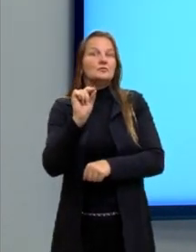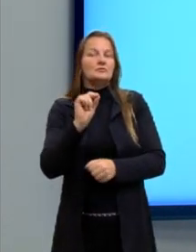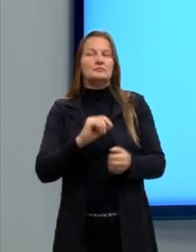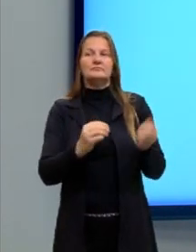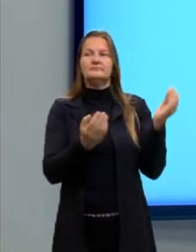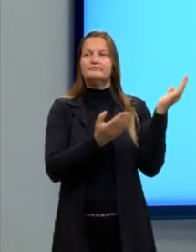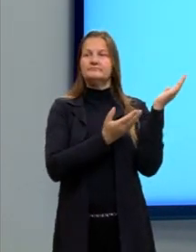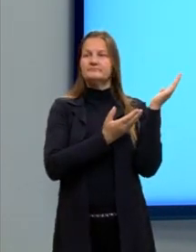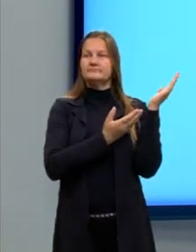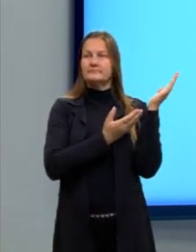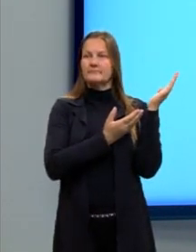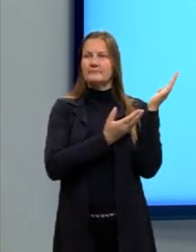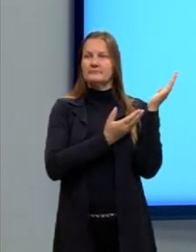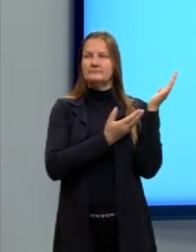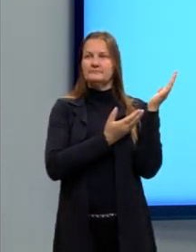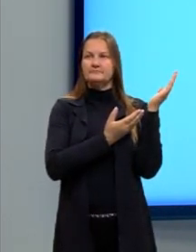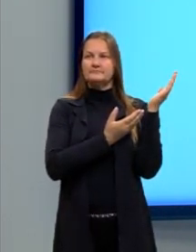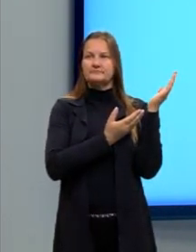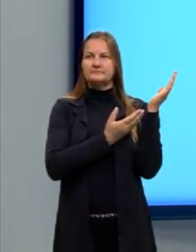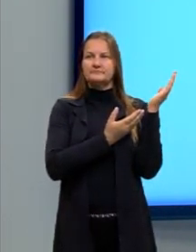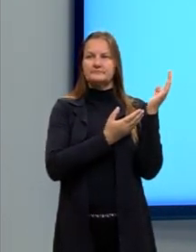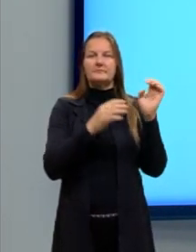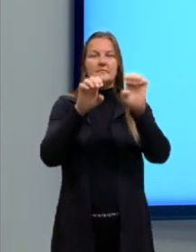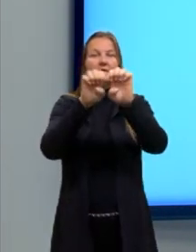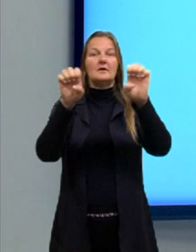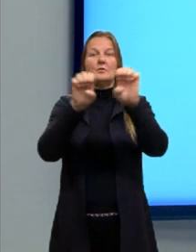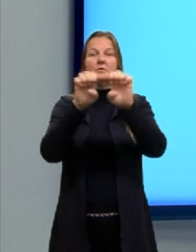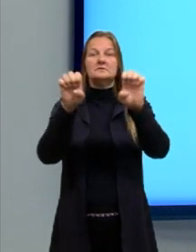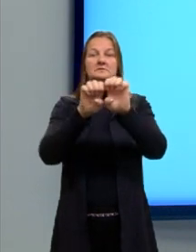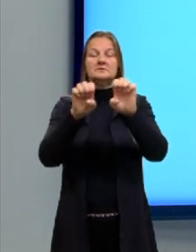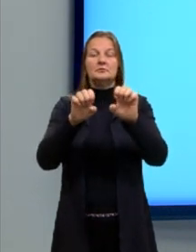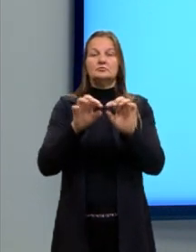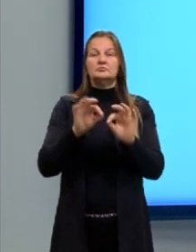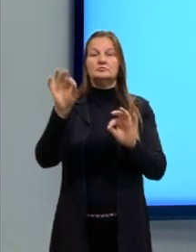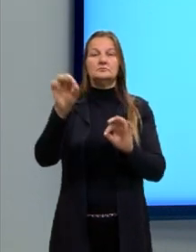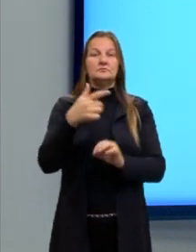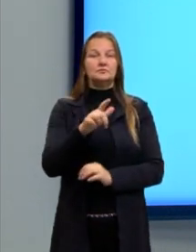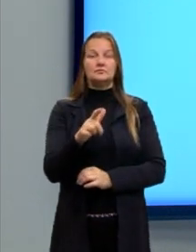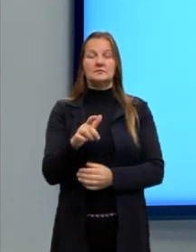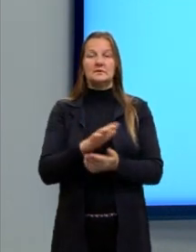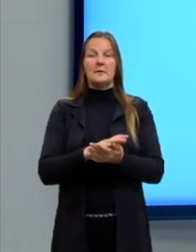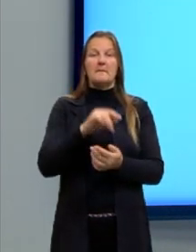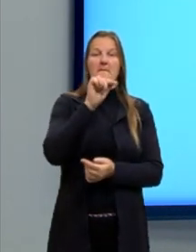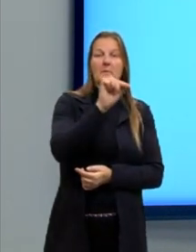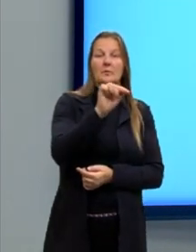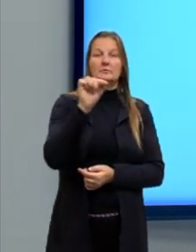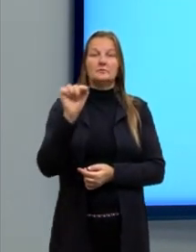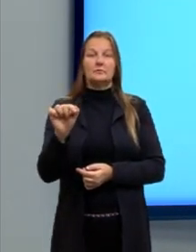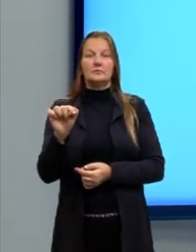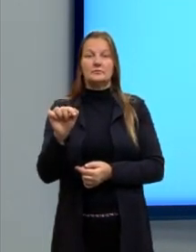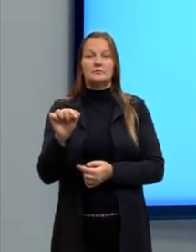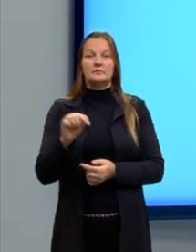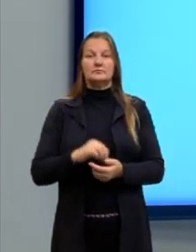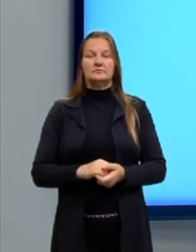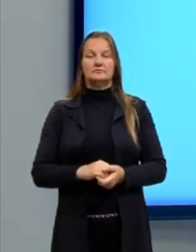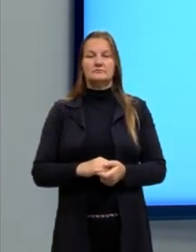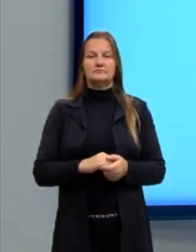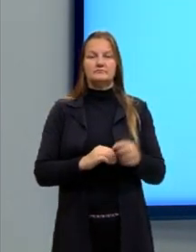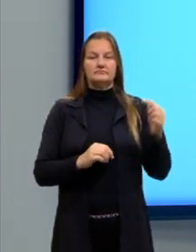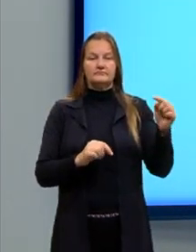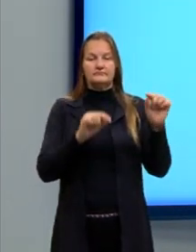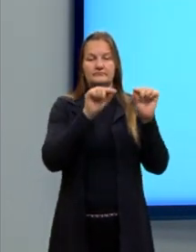não vamos ter a equação da reta. Nós vamos ter dois pontos que passam pela reta.